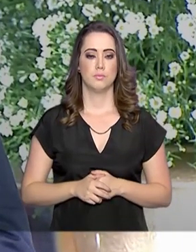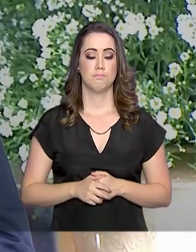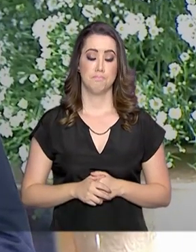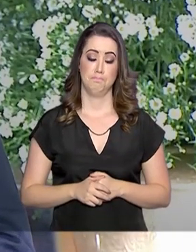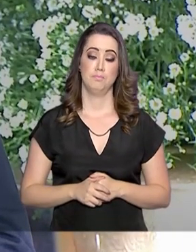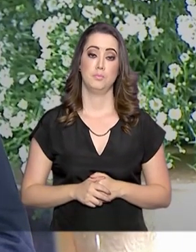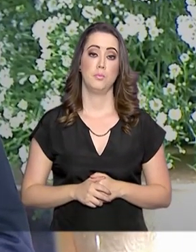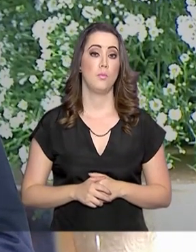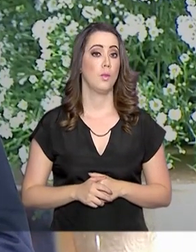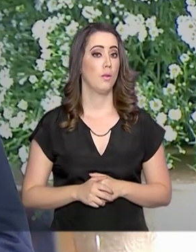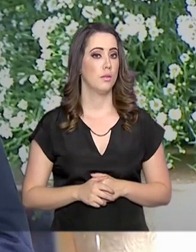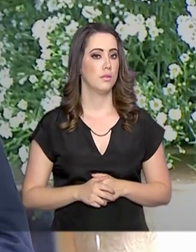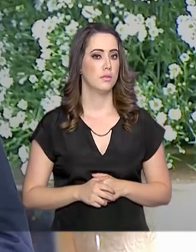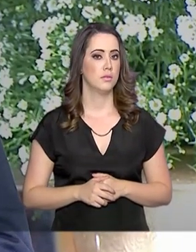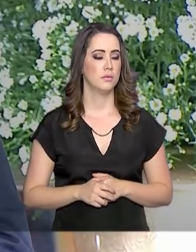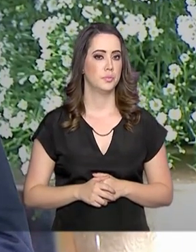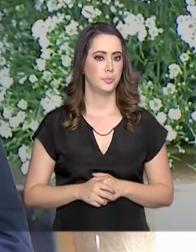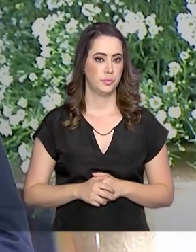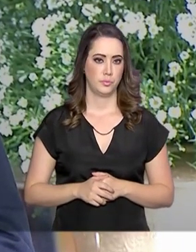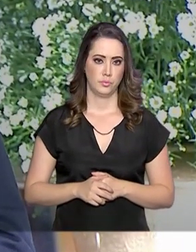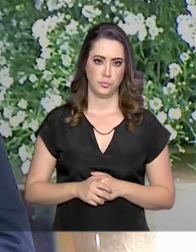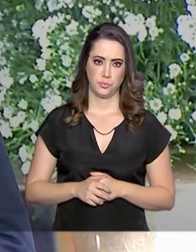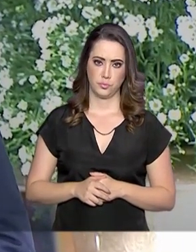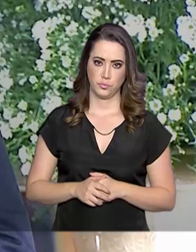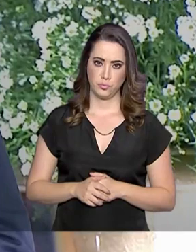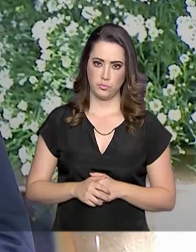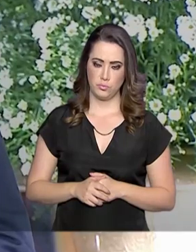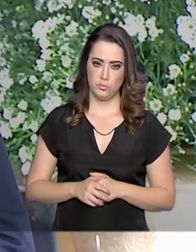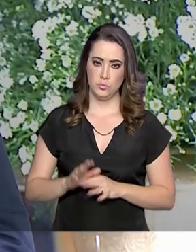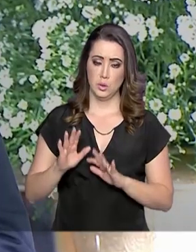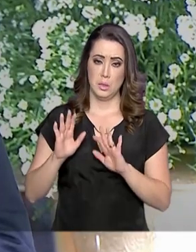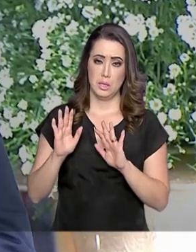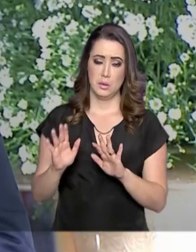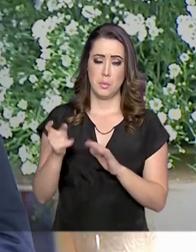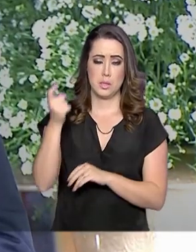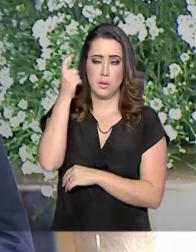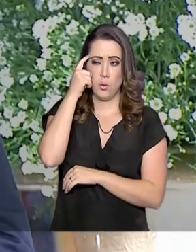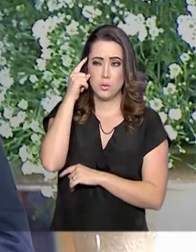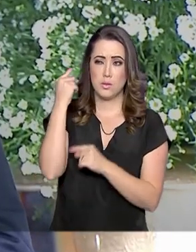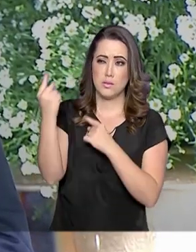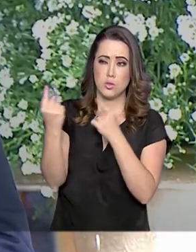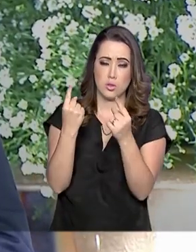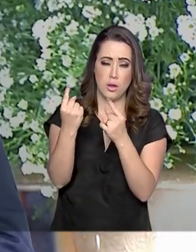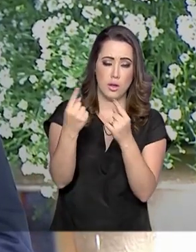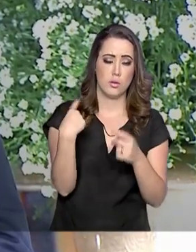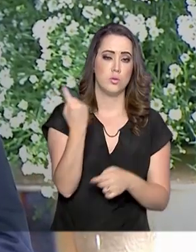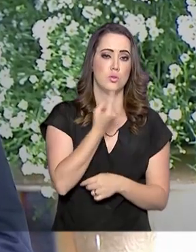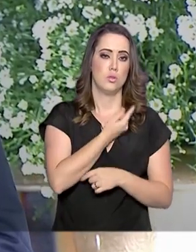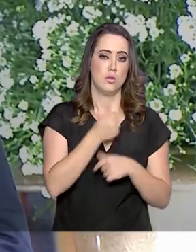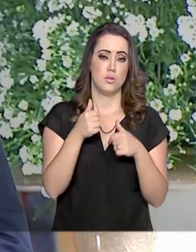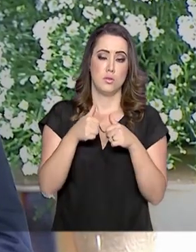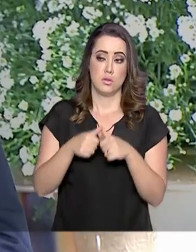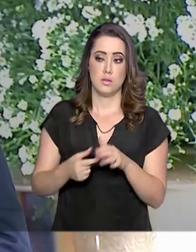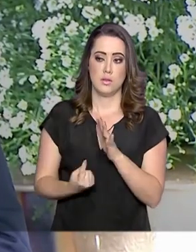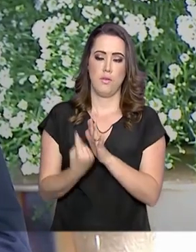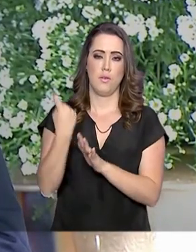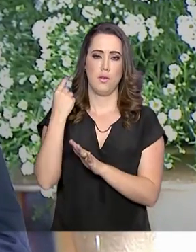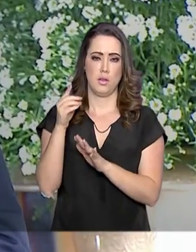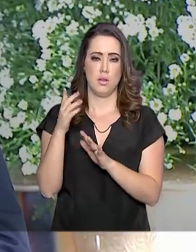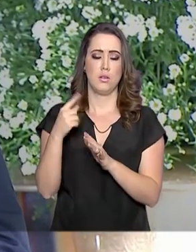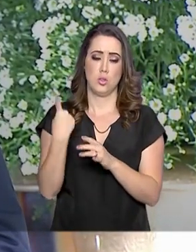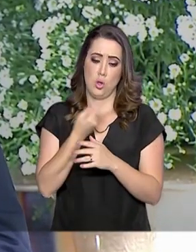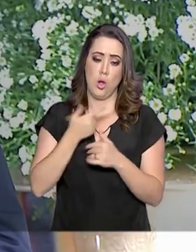Destruídas pela infâmia e pela mentira, mas a consciência de todos nós que estávamos no caminho